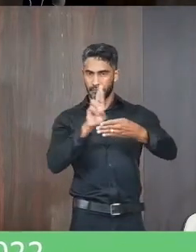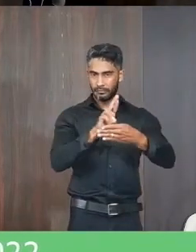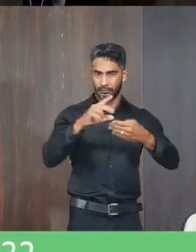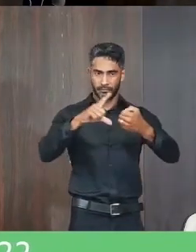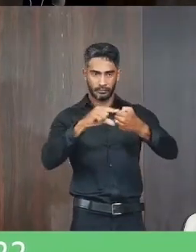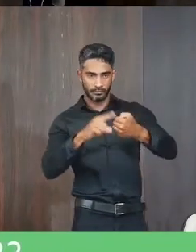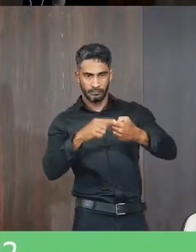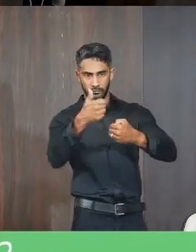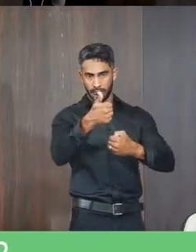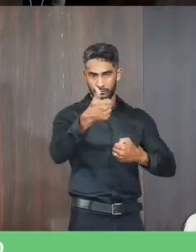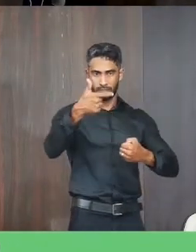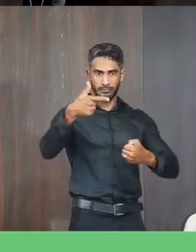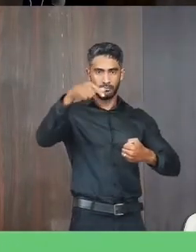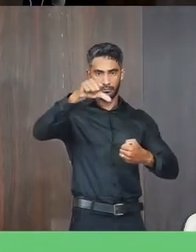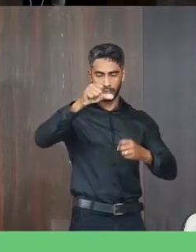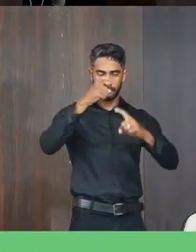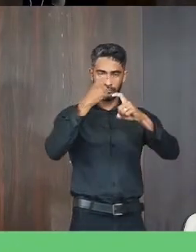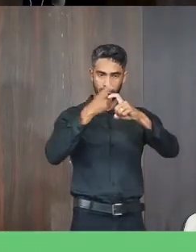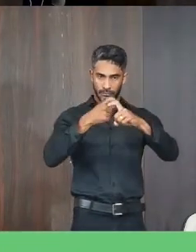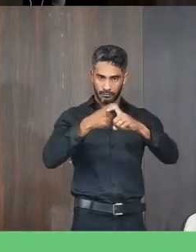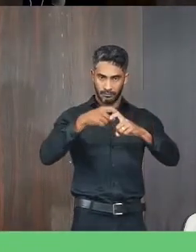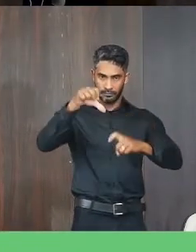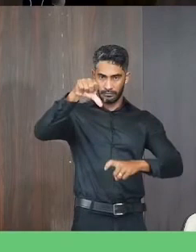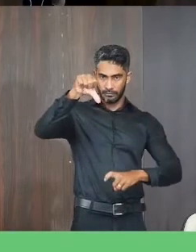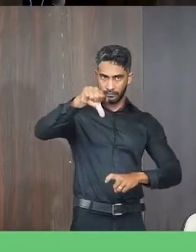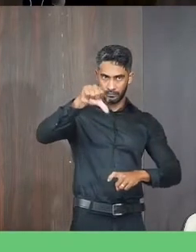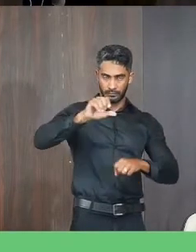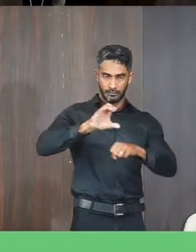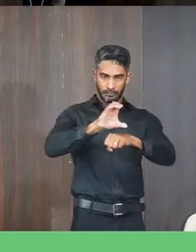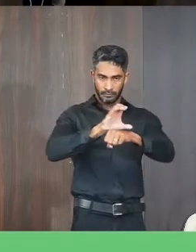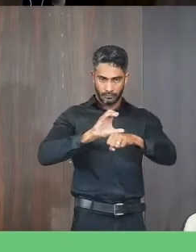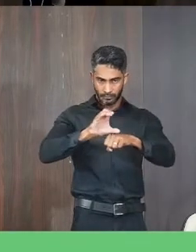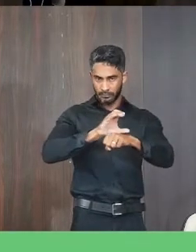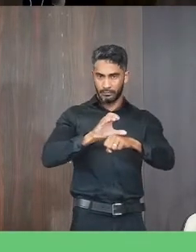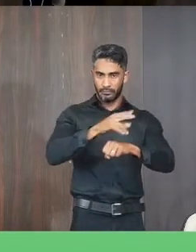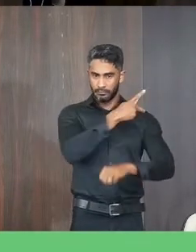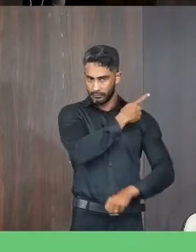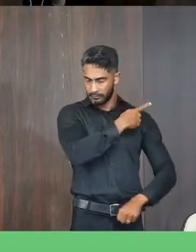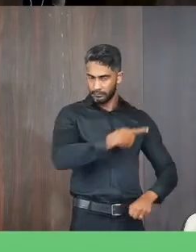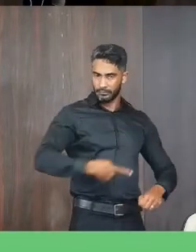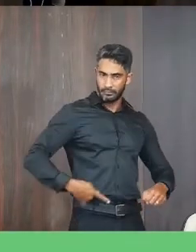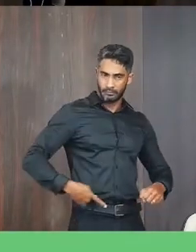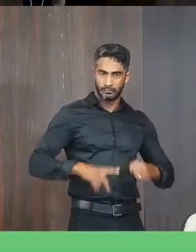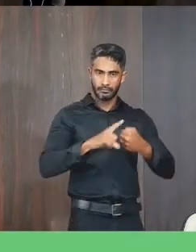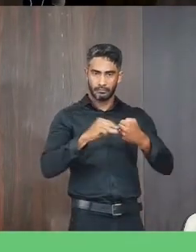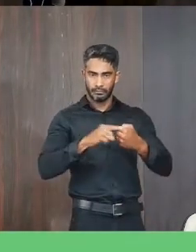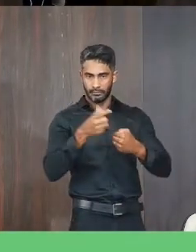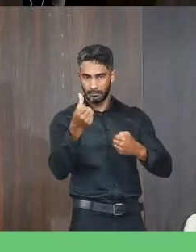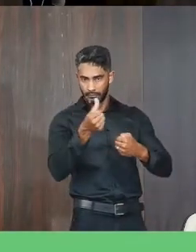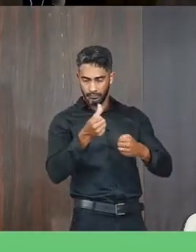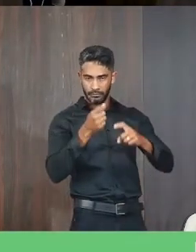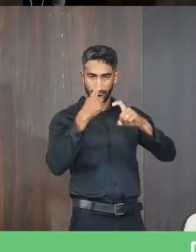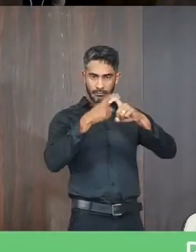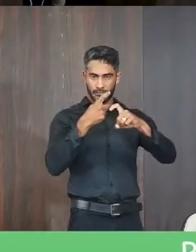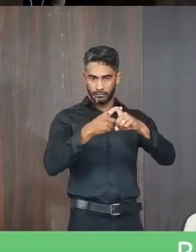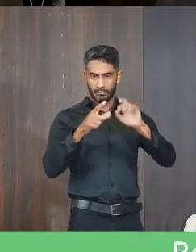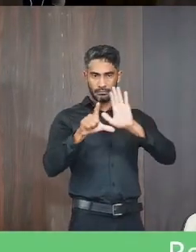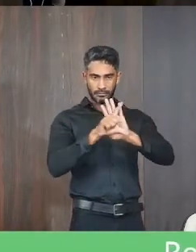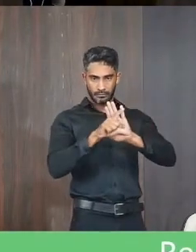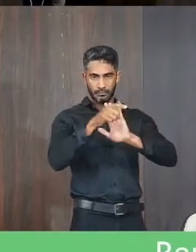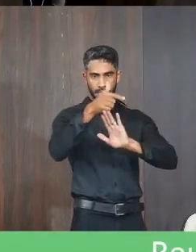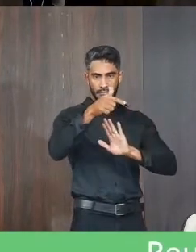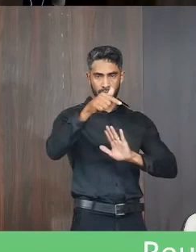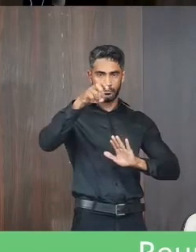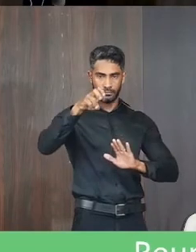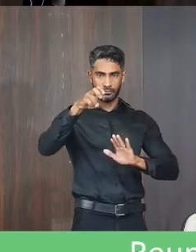artigo 129, inciso 9 da Constituição da República, artigo 6º, inciso 20 da Lei Complementar Federal